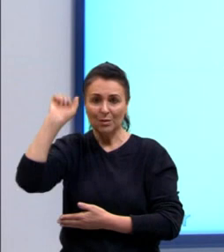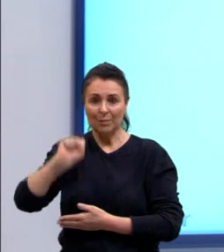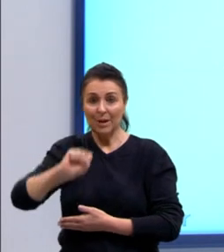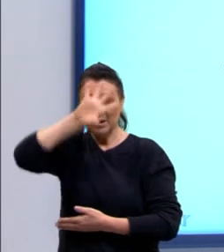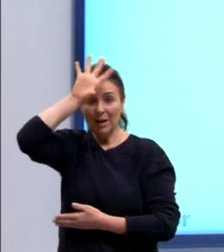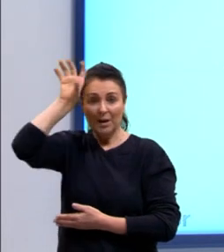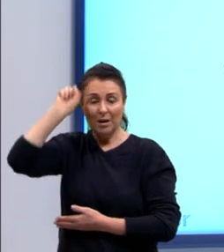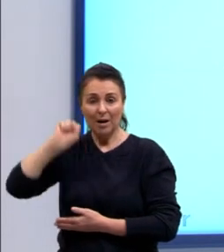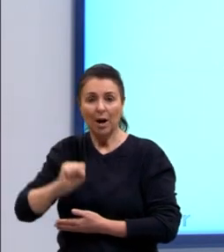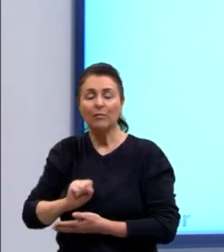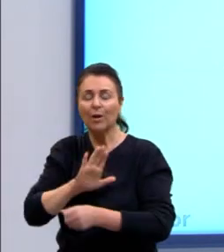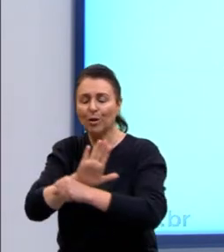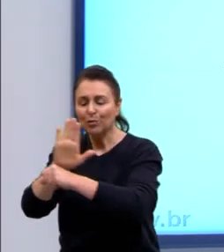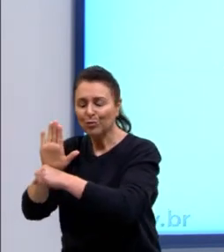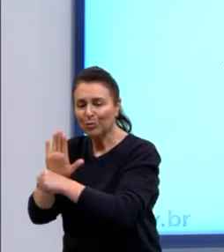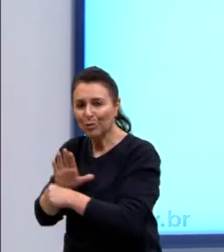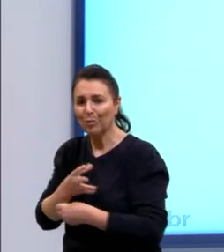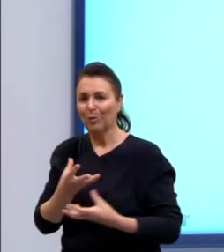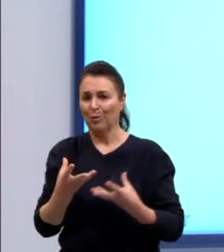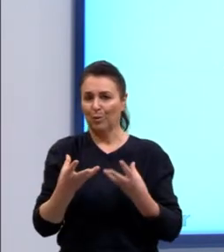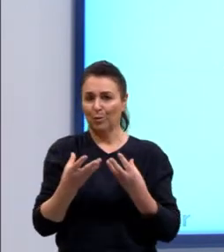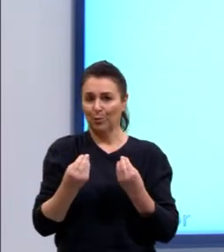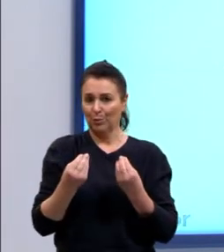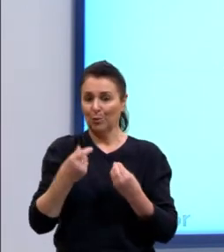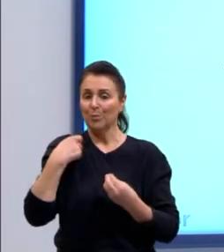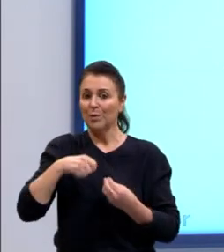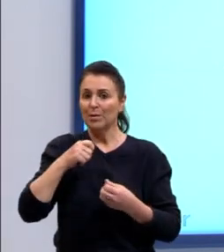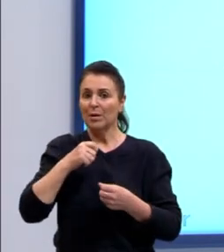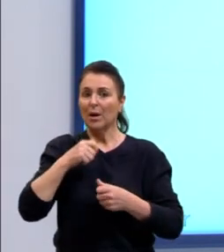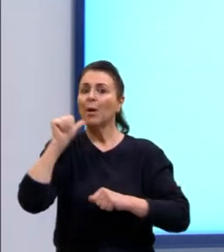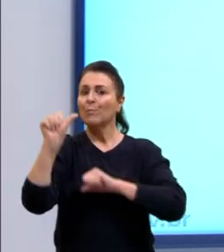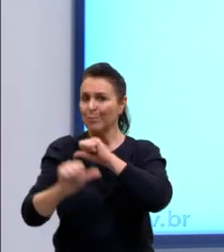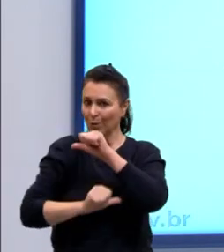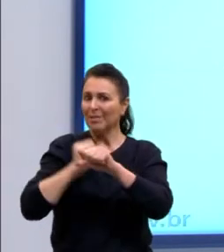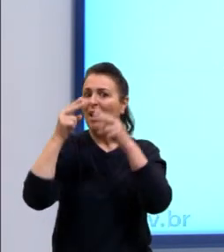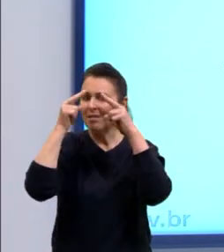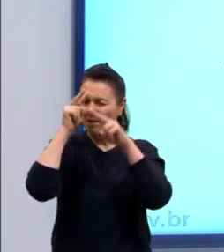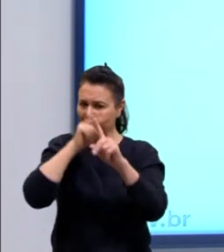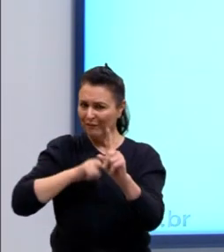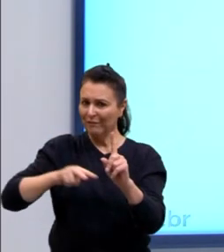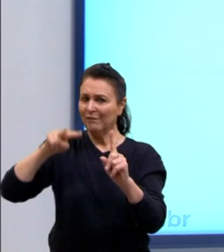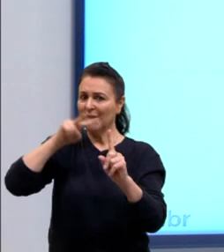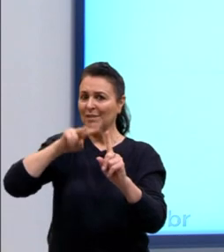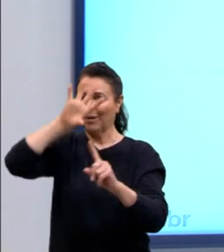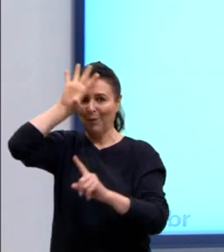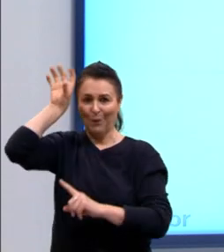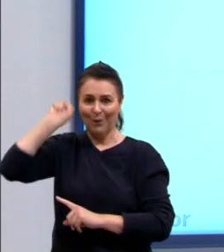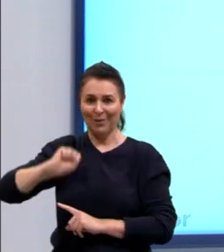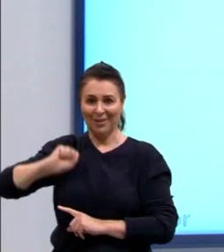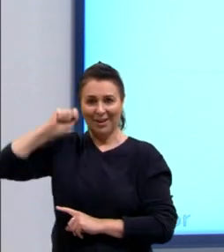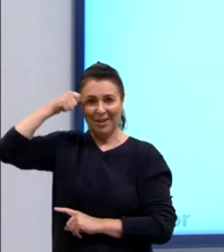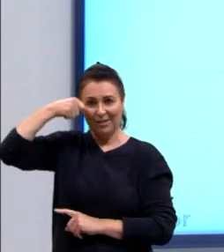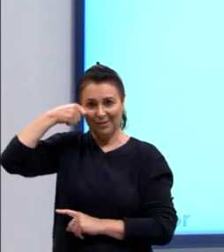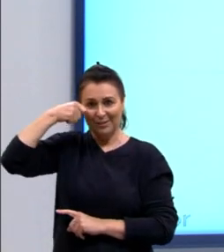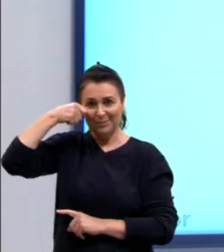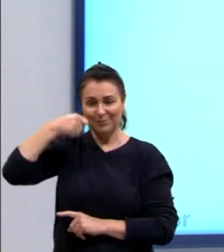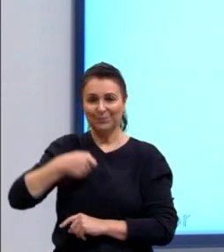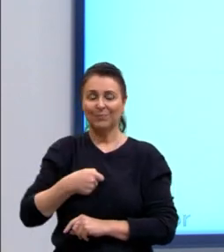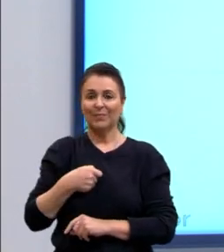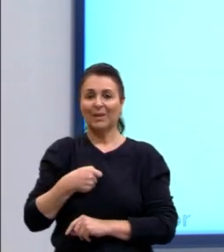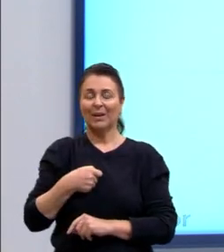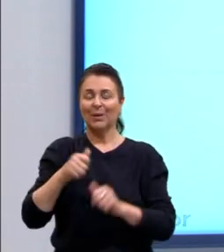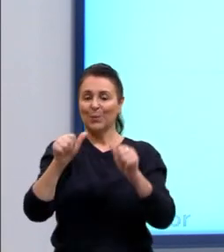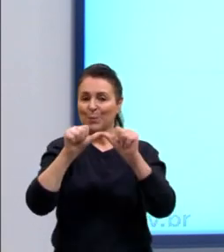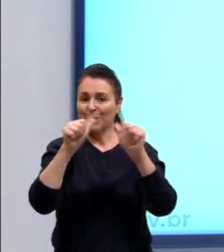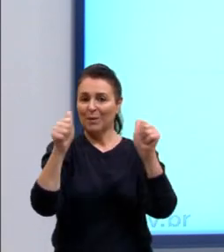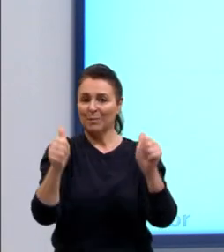contribuiu e muito, a gente precisa mudar essa visão que a gente tem da África. E aqui, uma imagem,